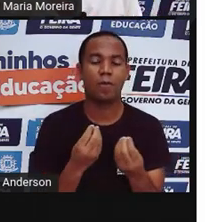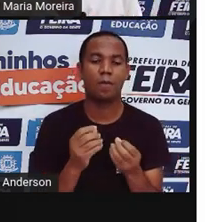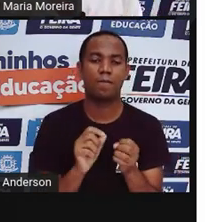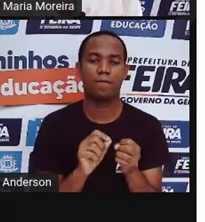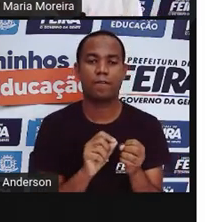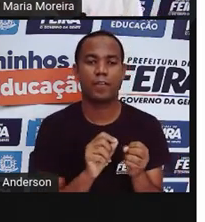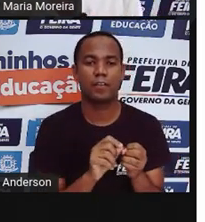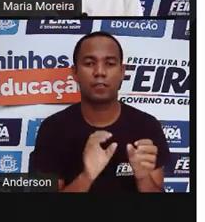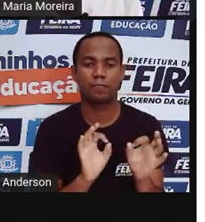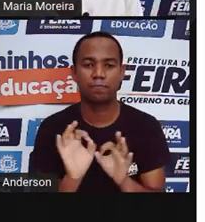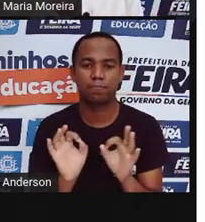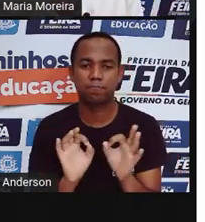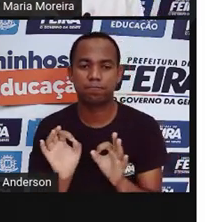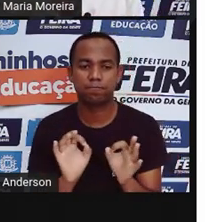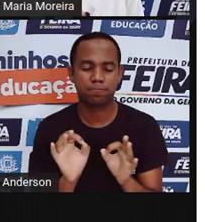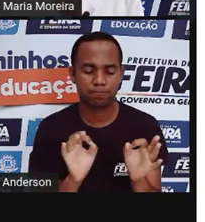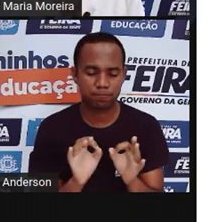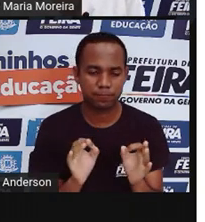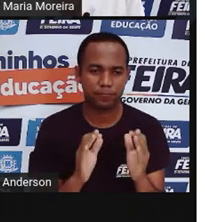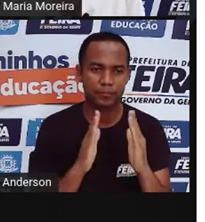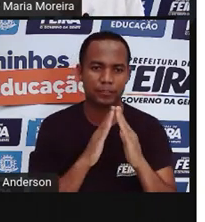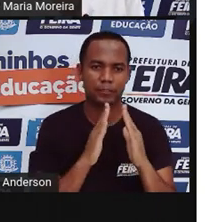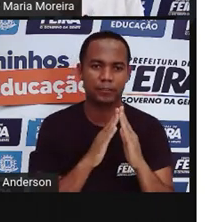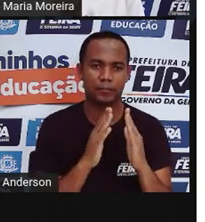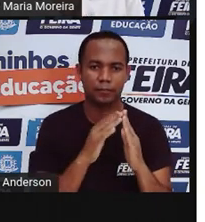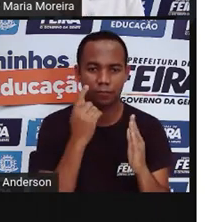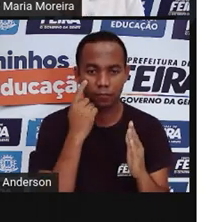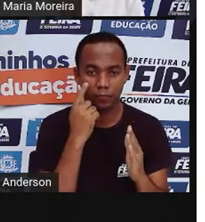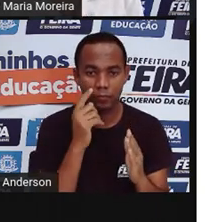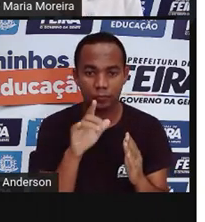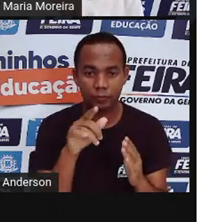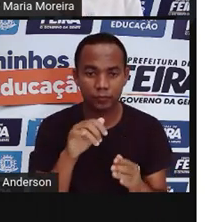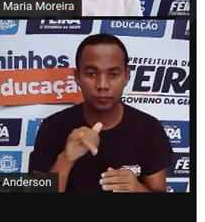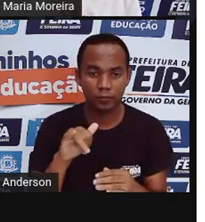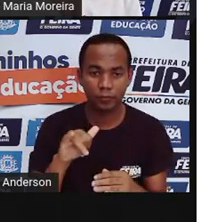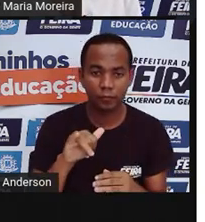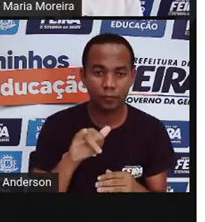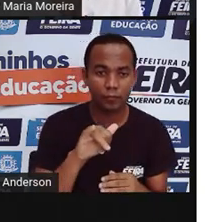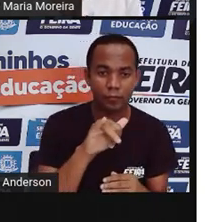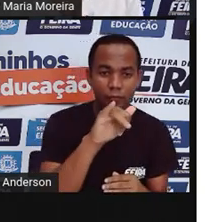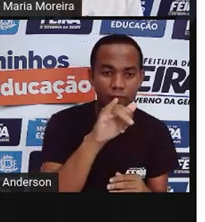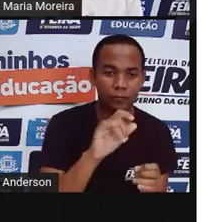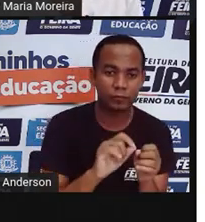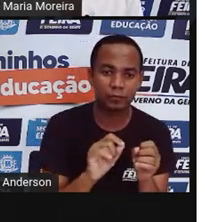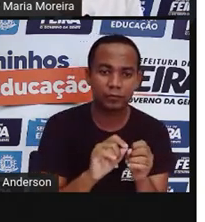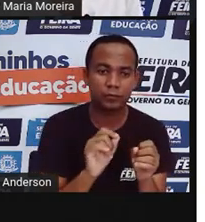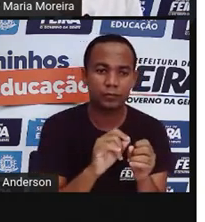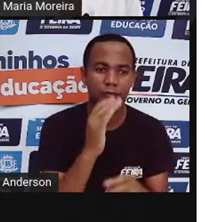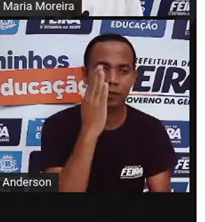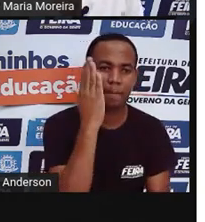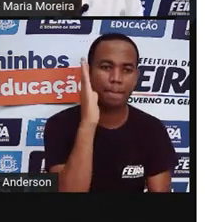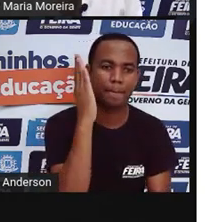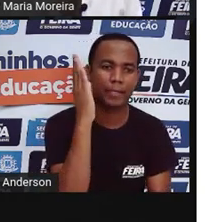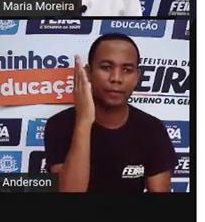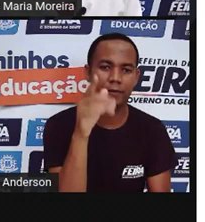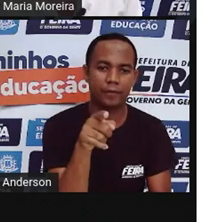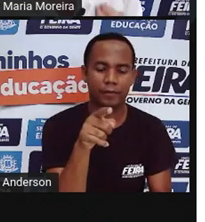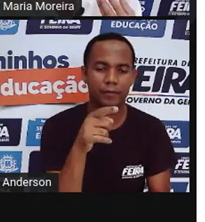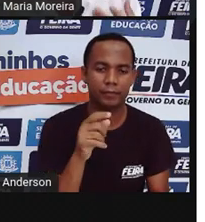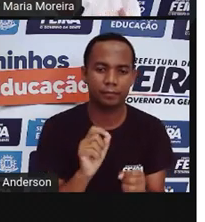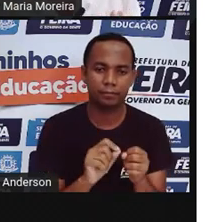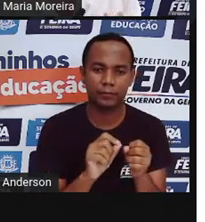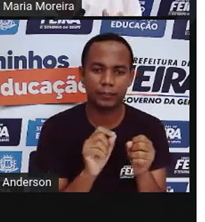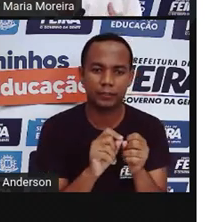produções eram feitas manualmente como essa da imagem que ele está fazendo esse aviãozinho de madeira. Sem o